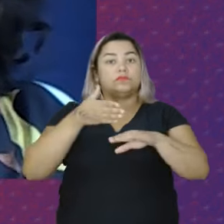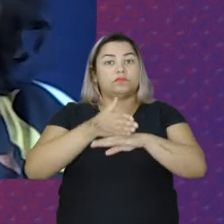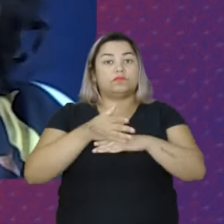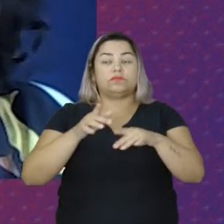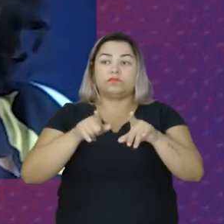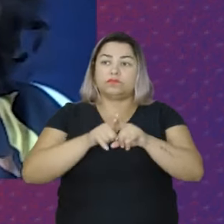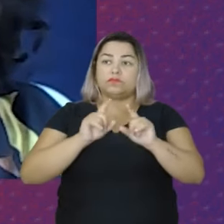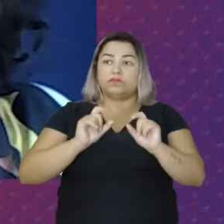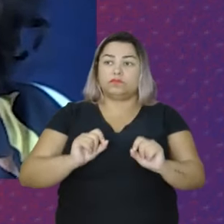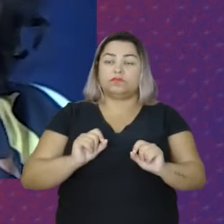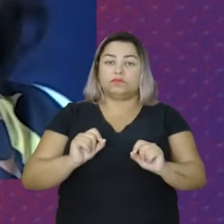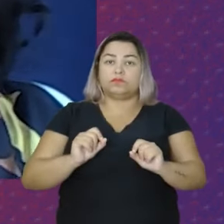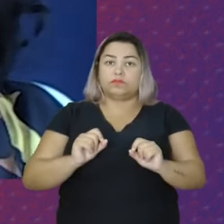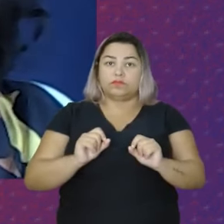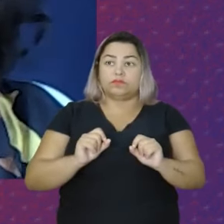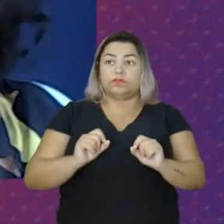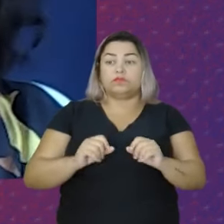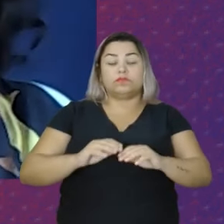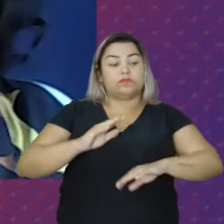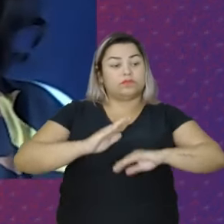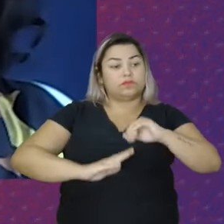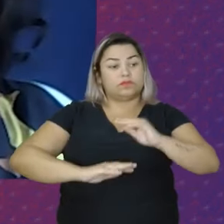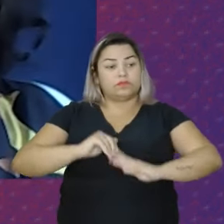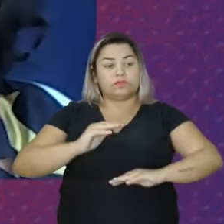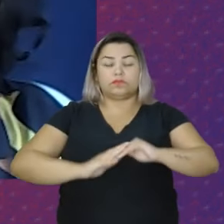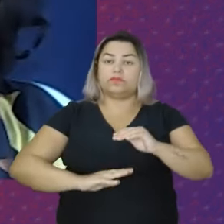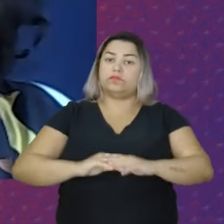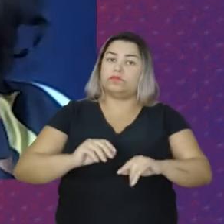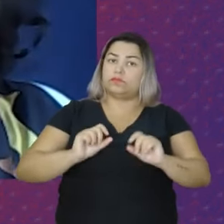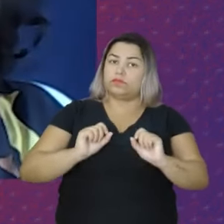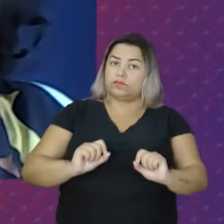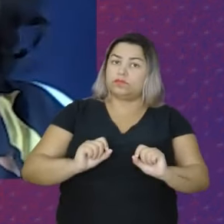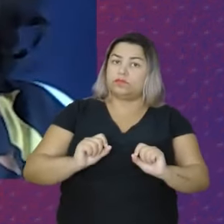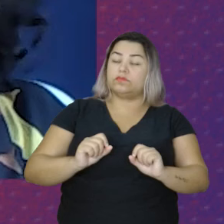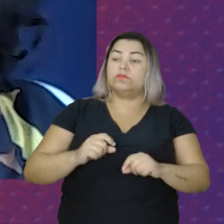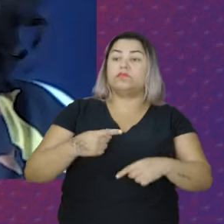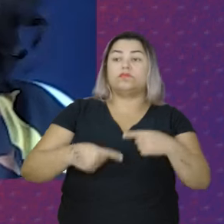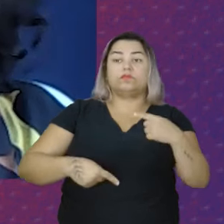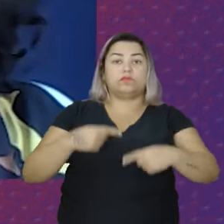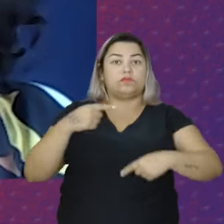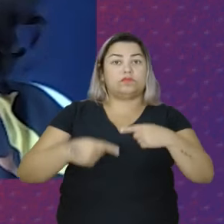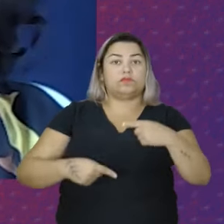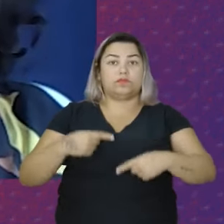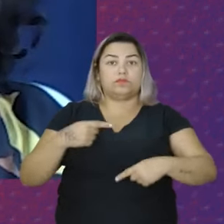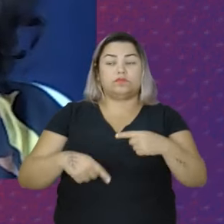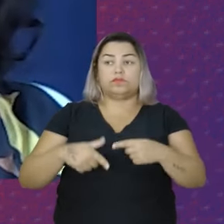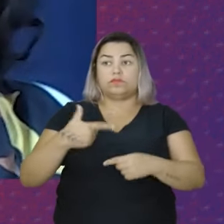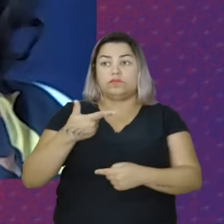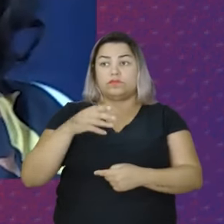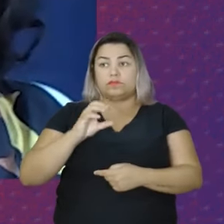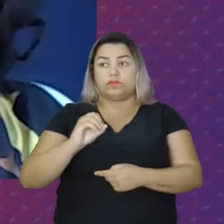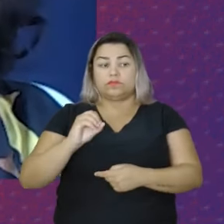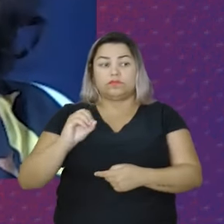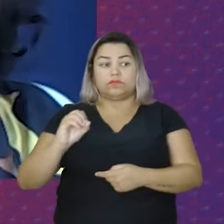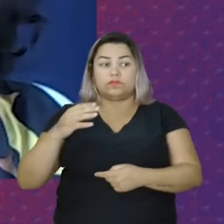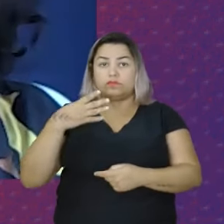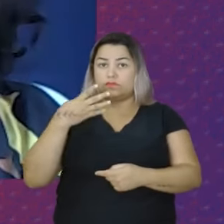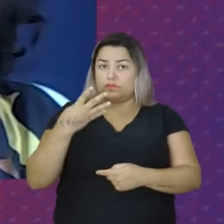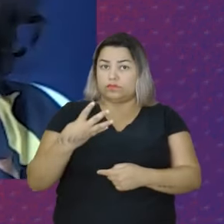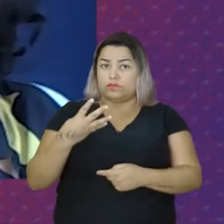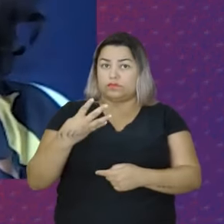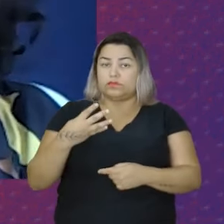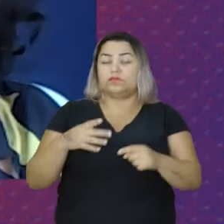Na carreira política Na Saí candidata Em 2004 E